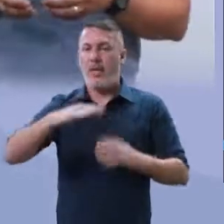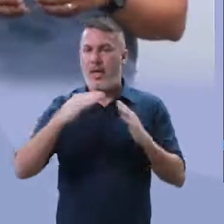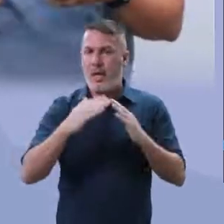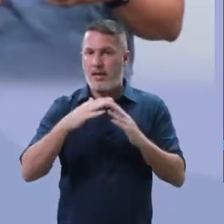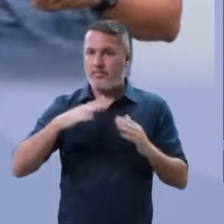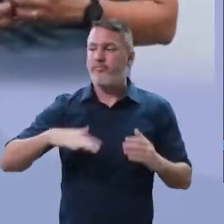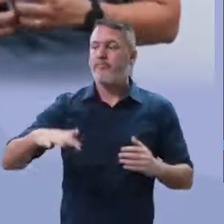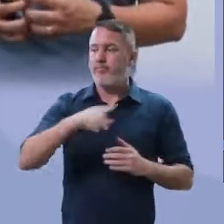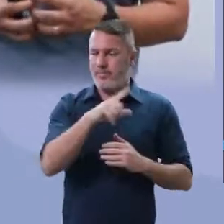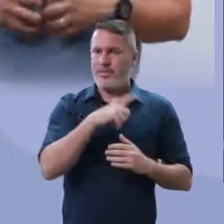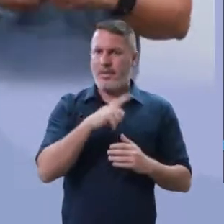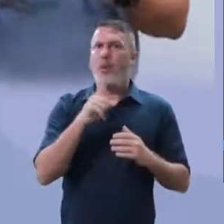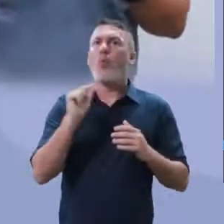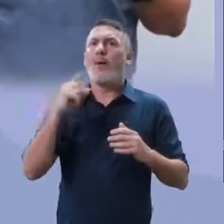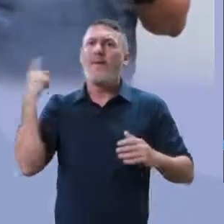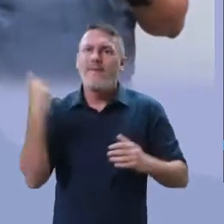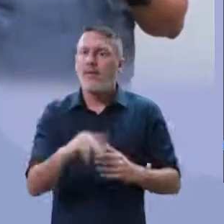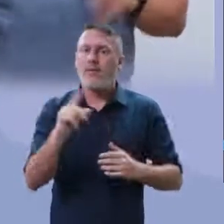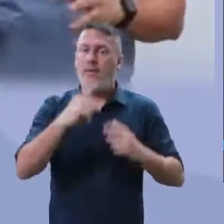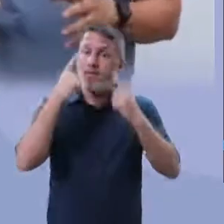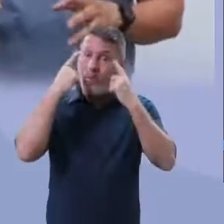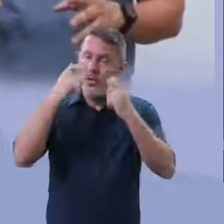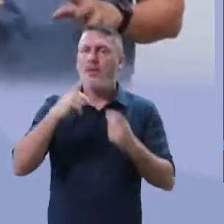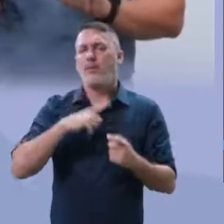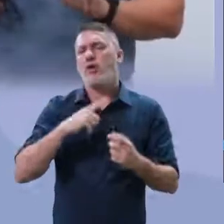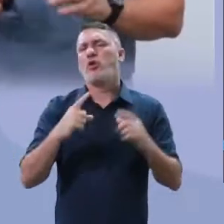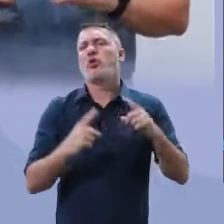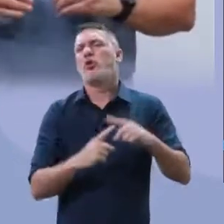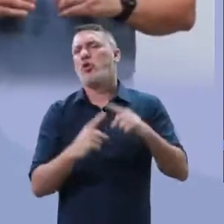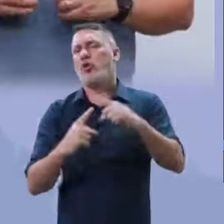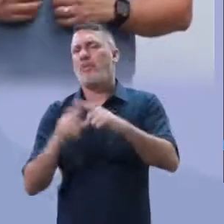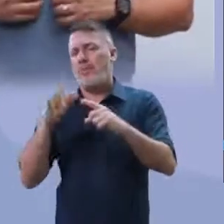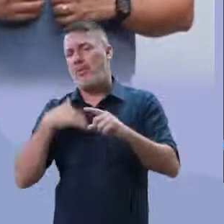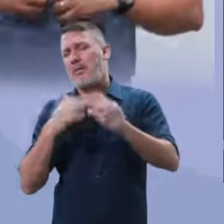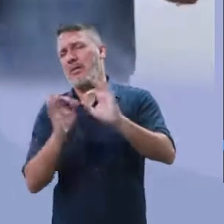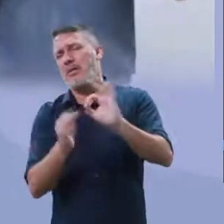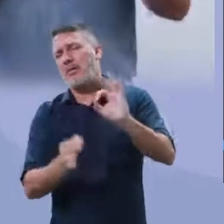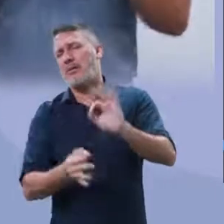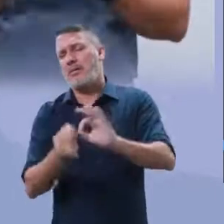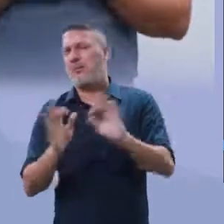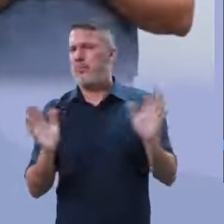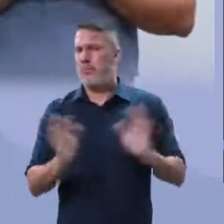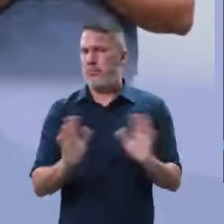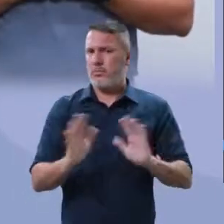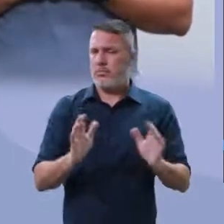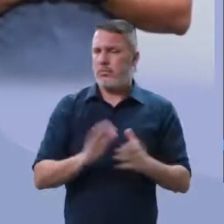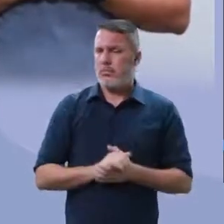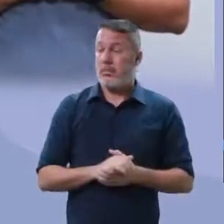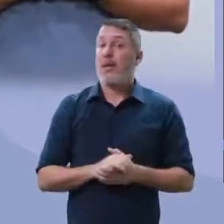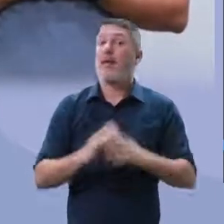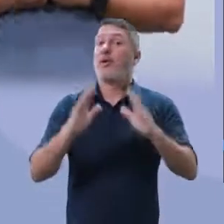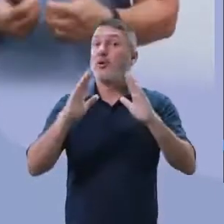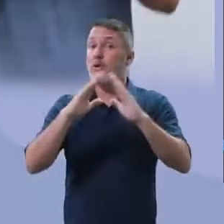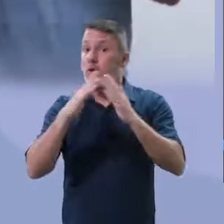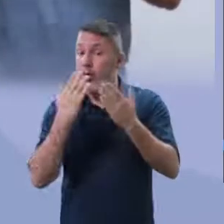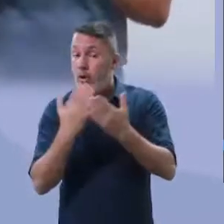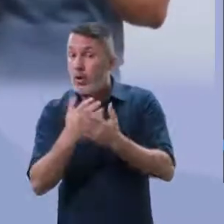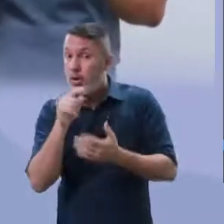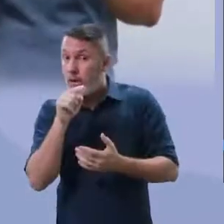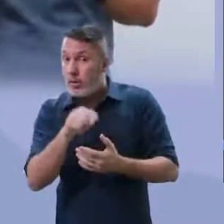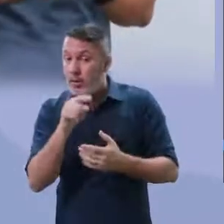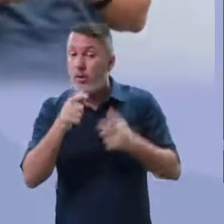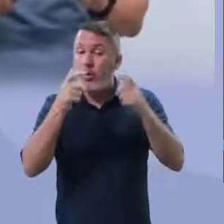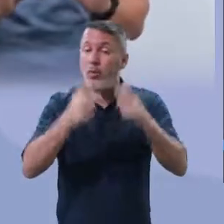com pessoas conhecidas. Todos os tipos de violência, tá? Não quero nem nos prolongar para falar sobre estas. A